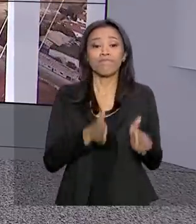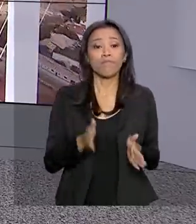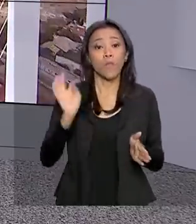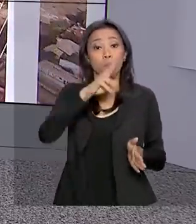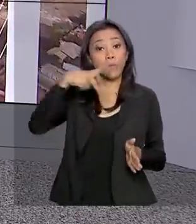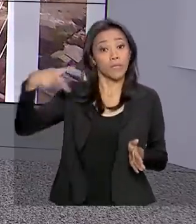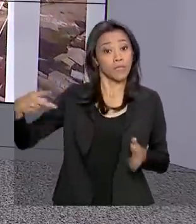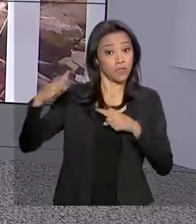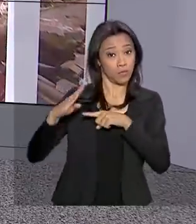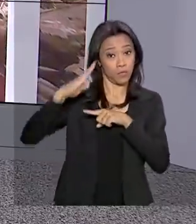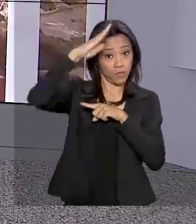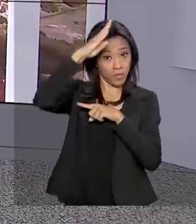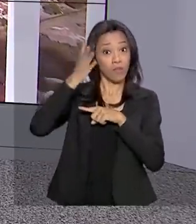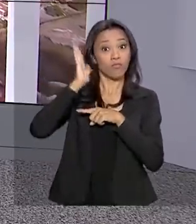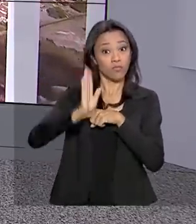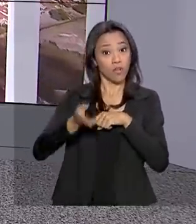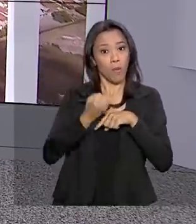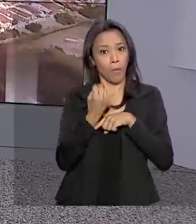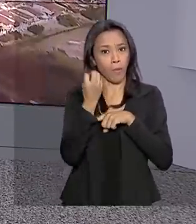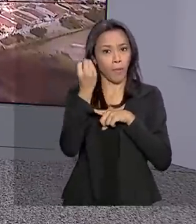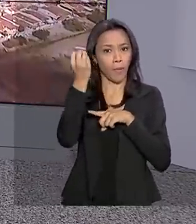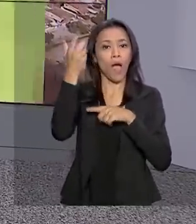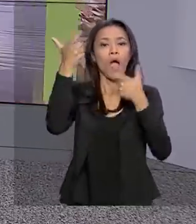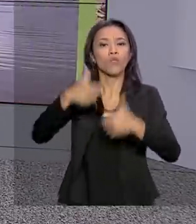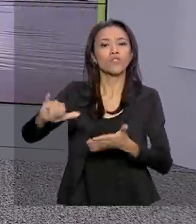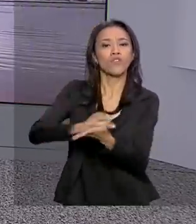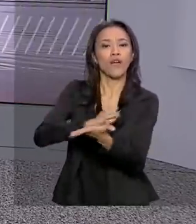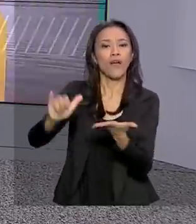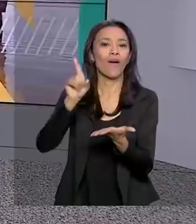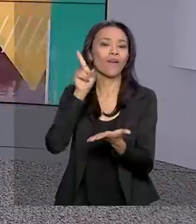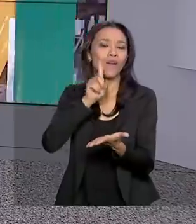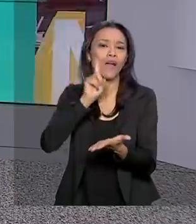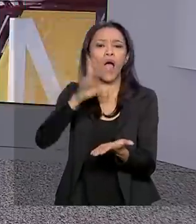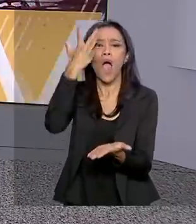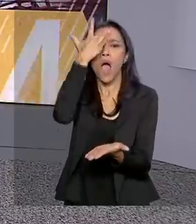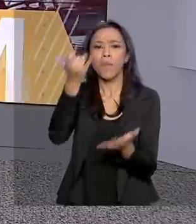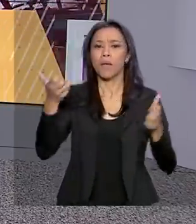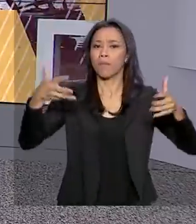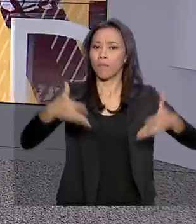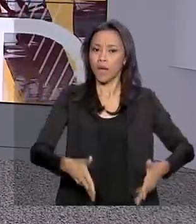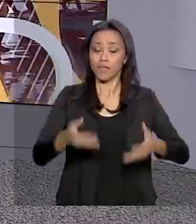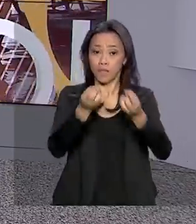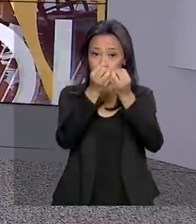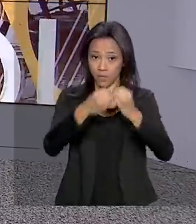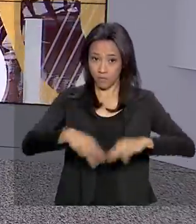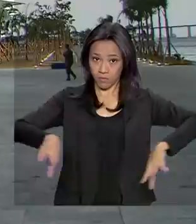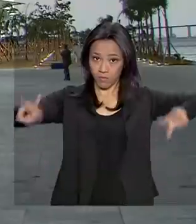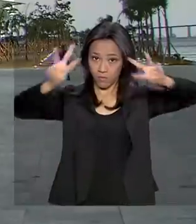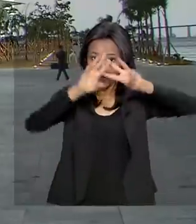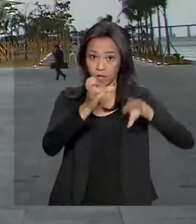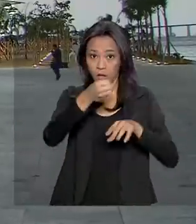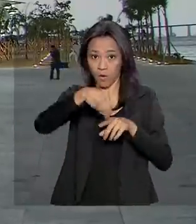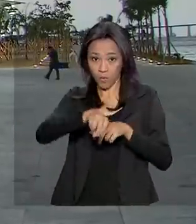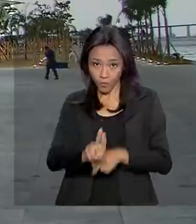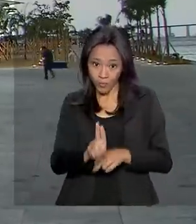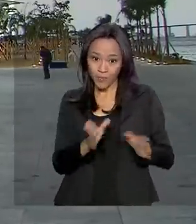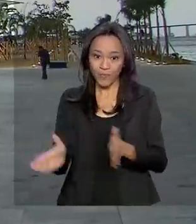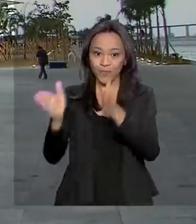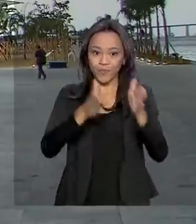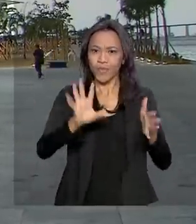Presidente Jair Bolsonaro está a caminho de Nova Iorque, onde participa amanhã da Assembleia Geral da ONU. Estamos na